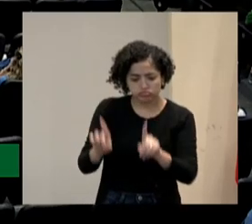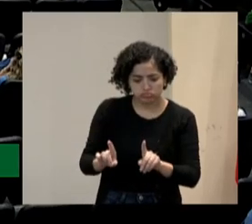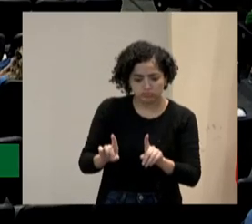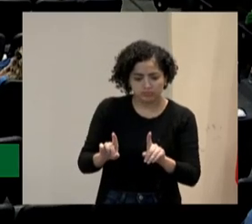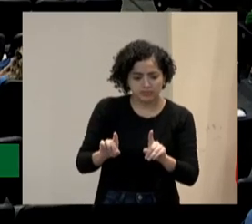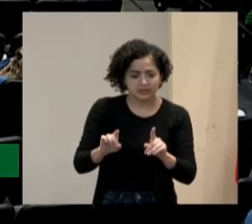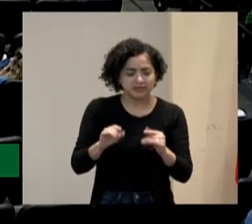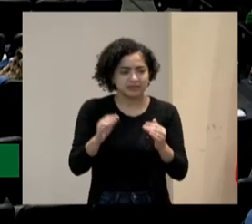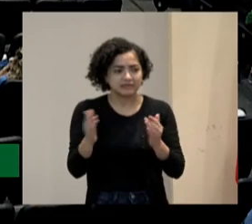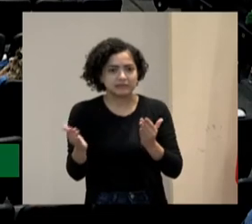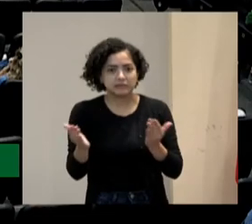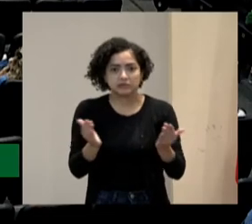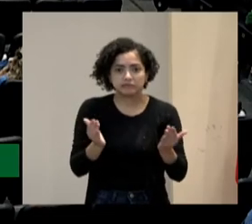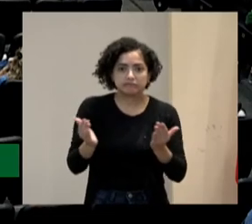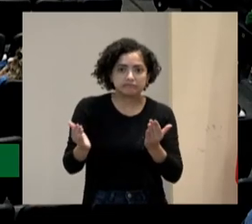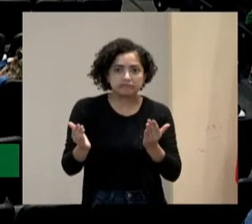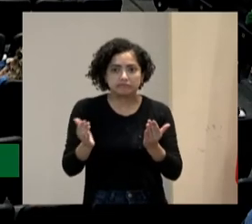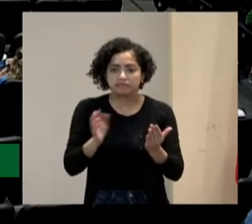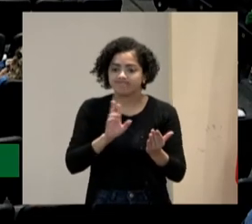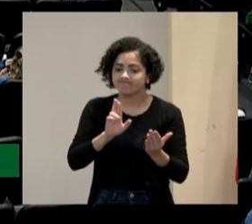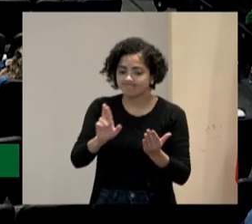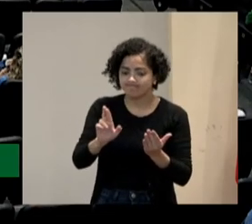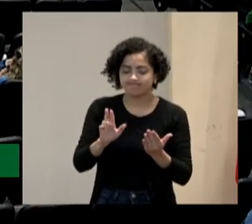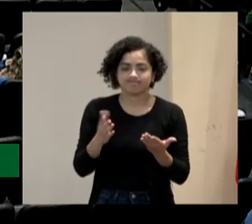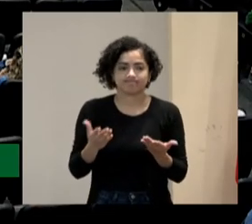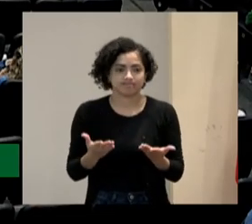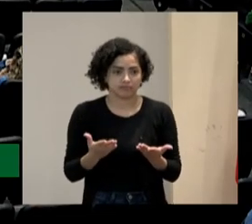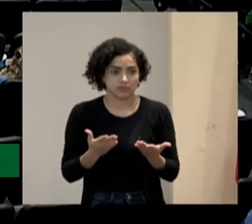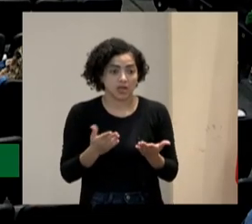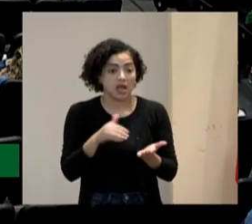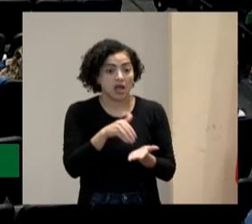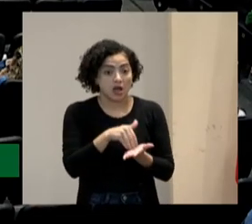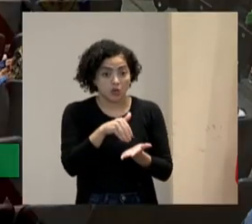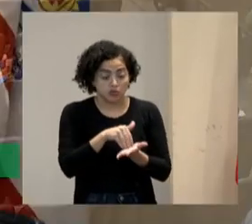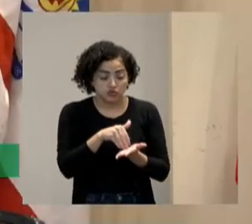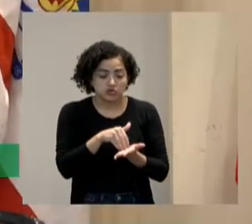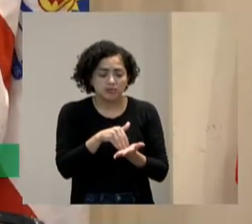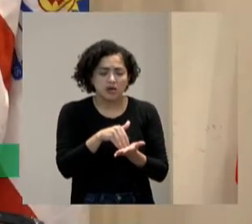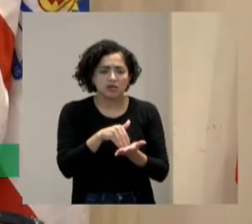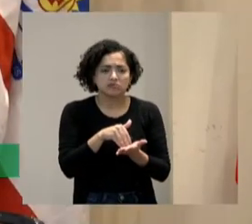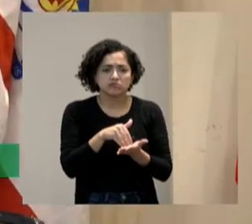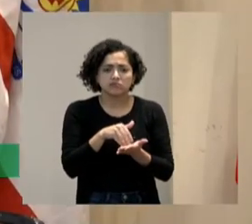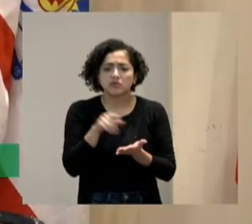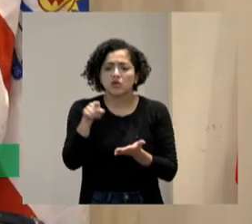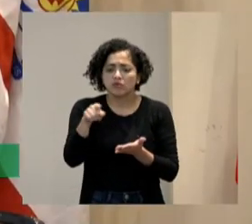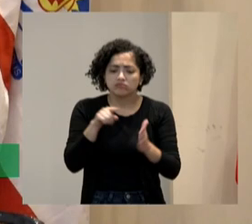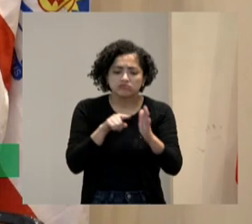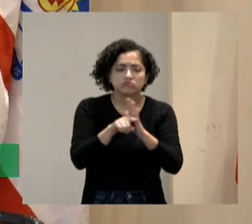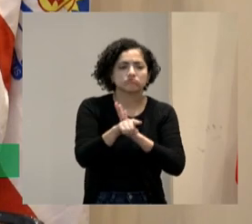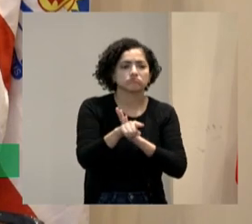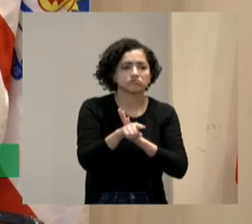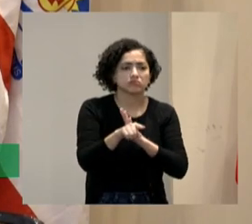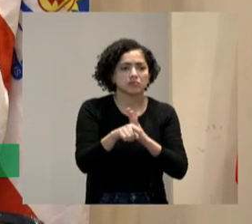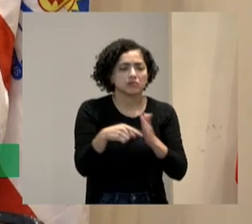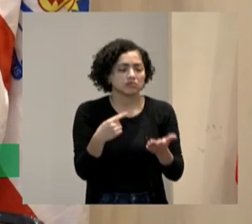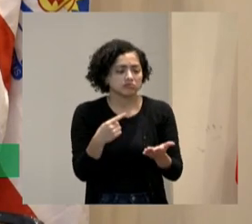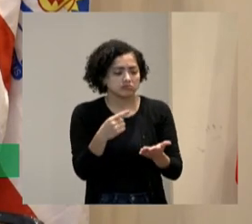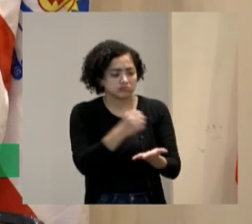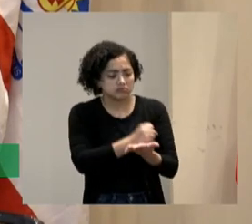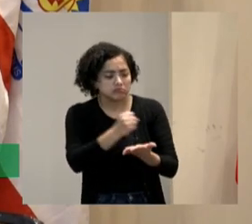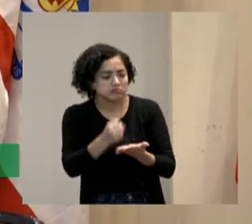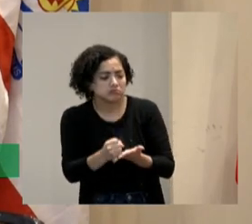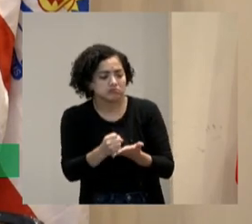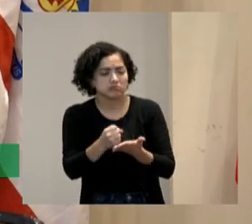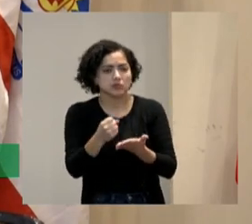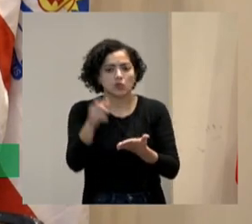não sabia responder ali. E aí a última. Por que você não contrata uma pessoa com deficiência? E aí veio a